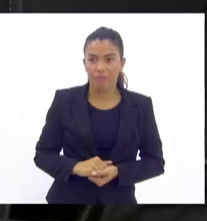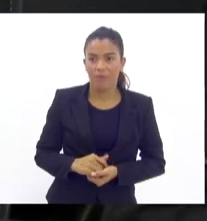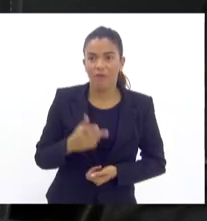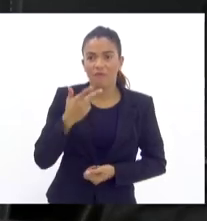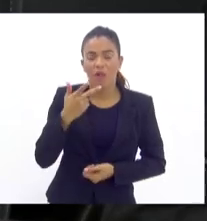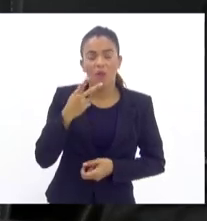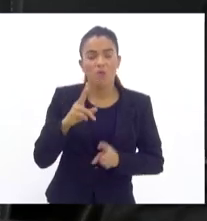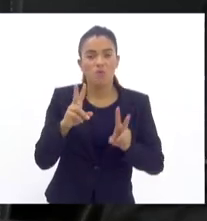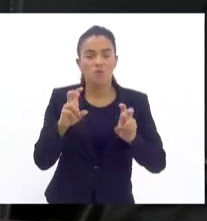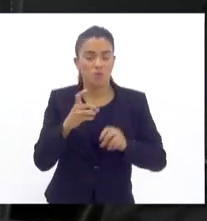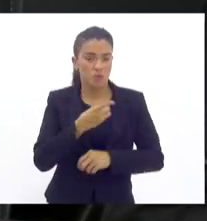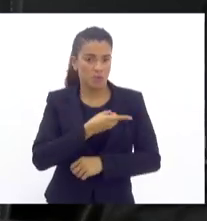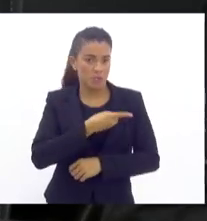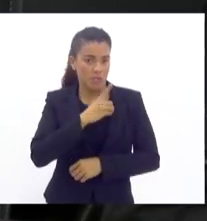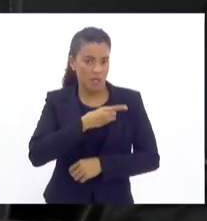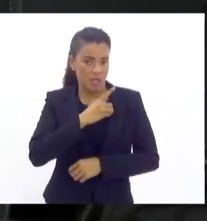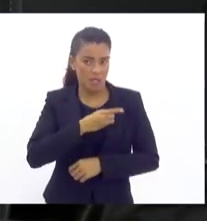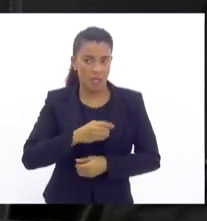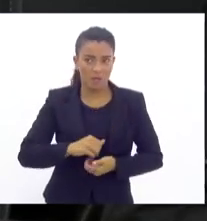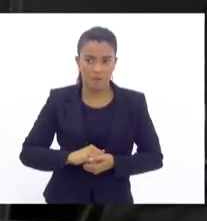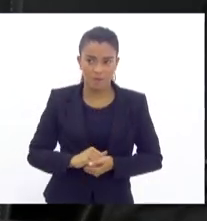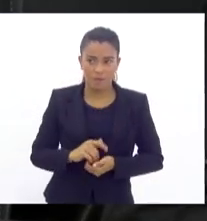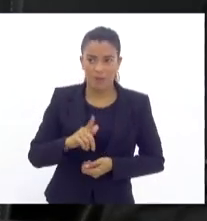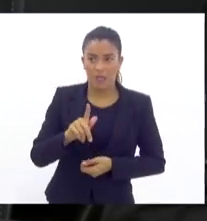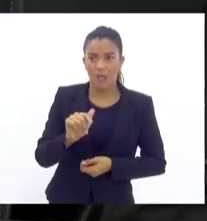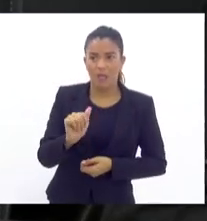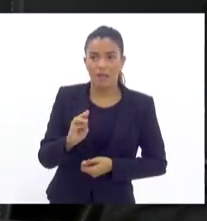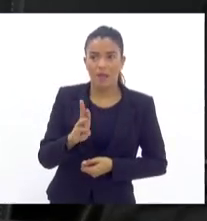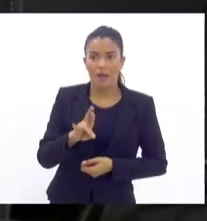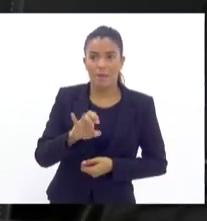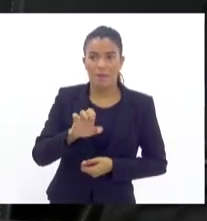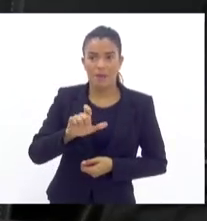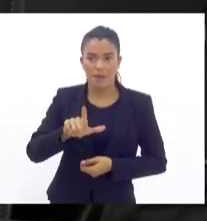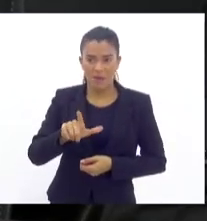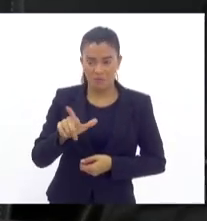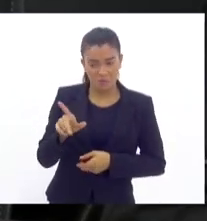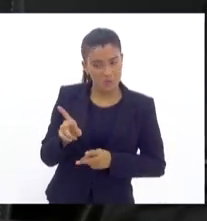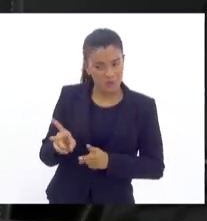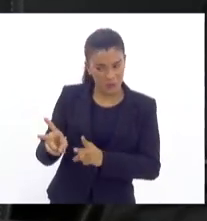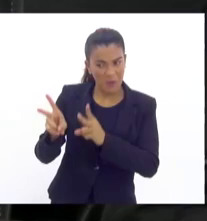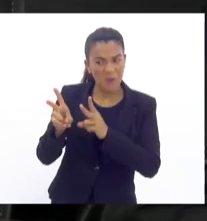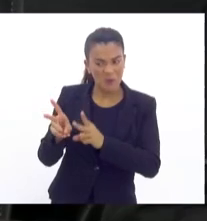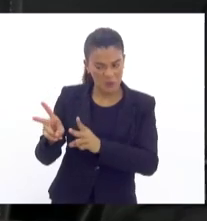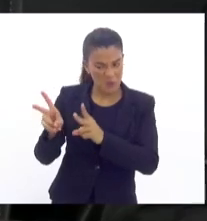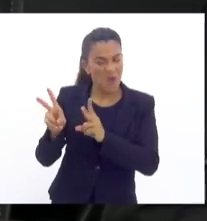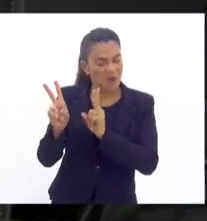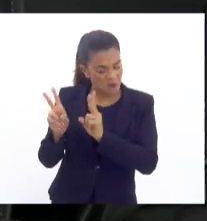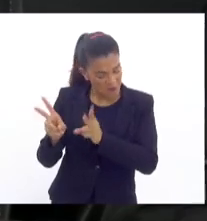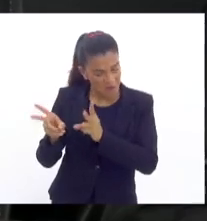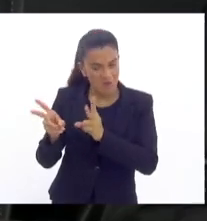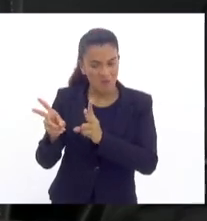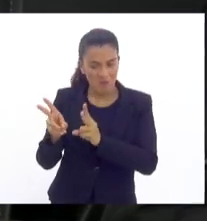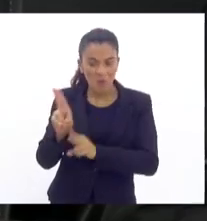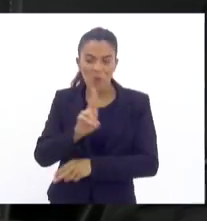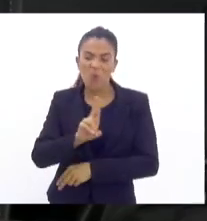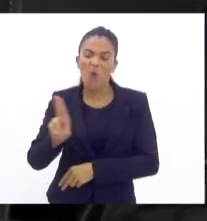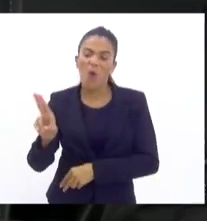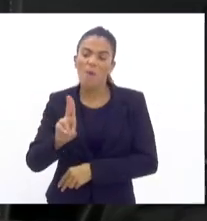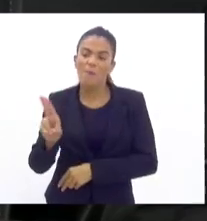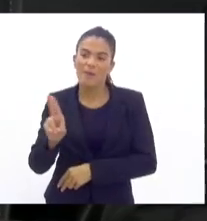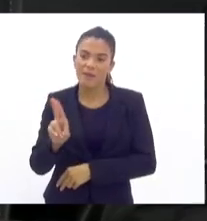aqui o delegado, Gabriel. O continua ferrando eles mesmos, tá? Use o seu sobrenome.